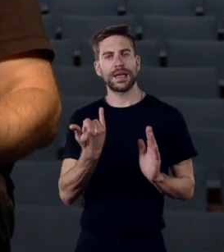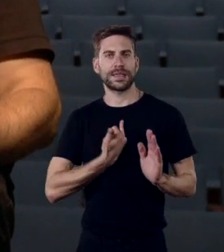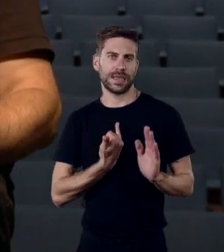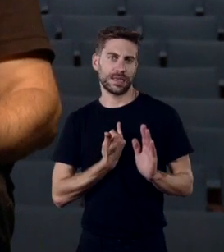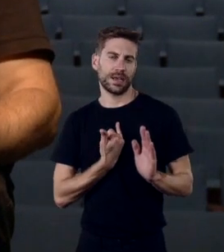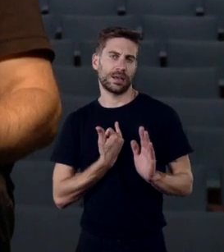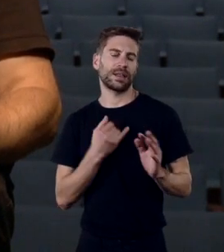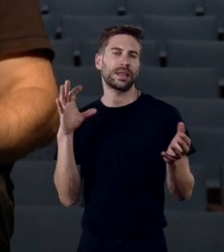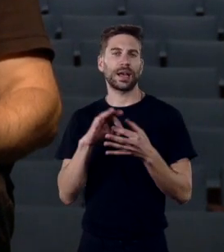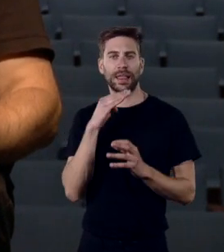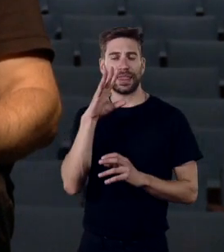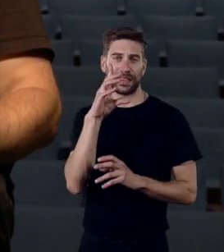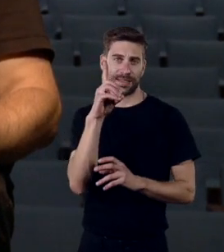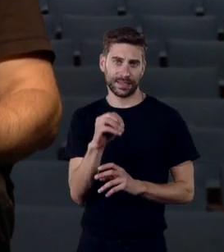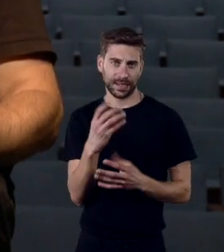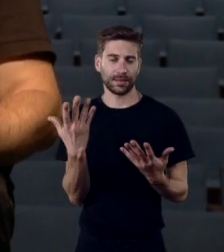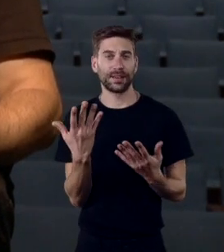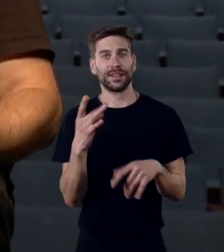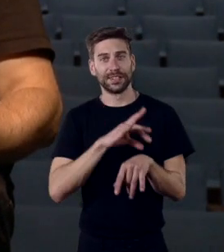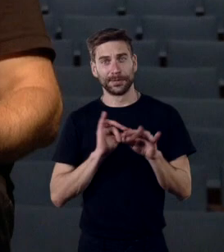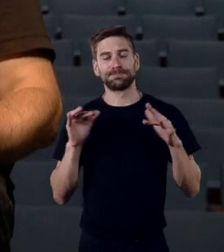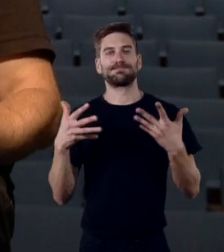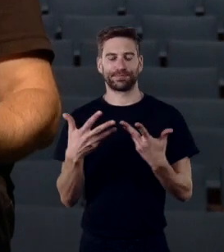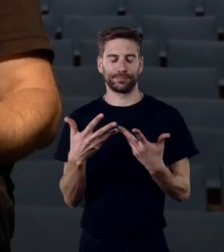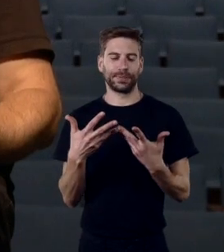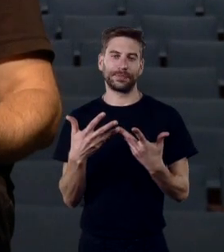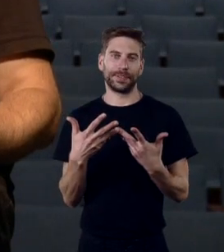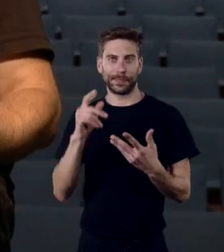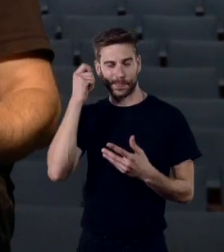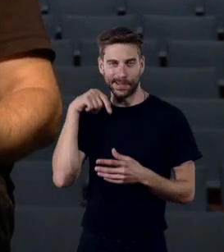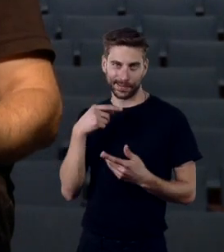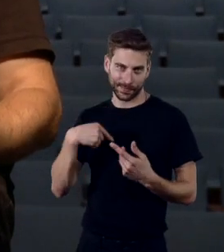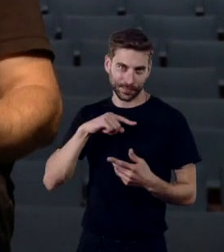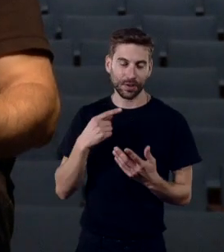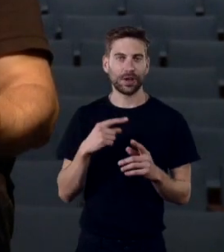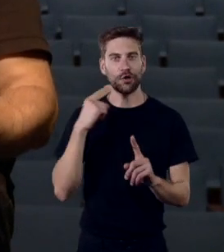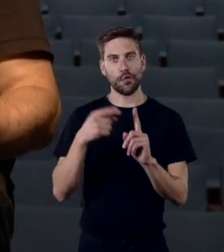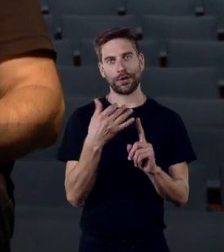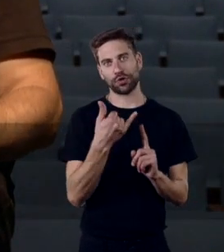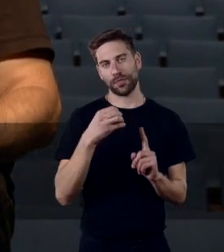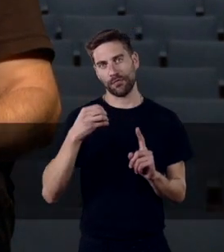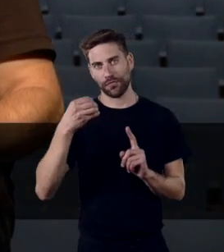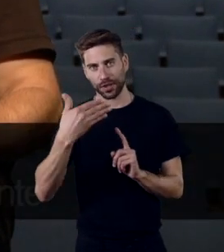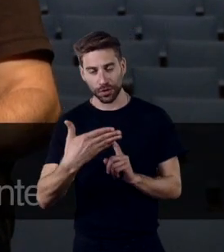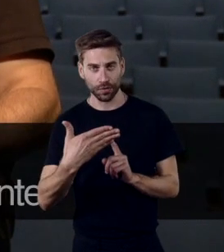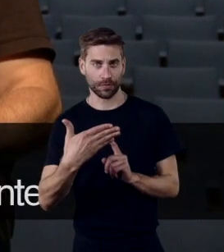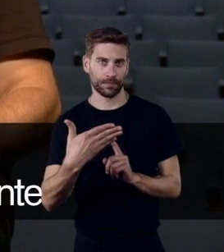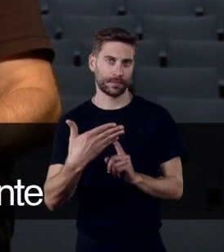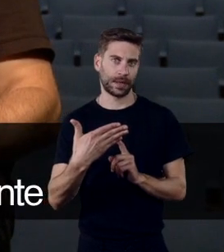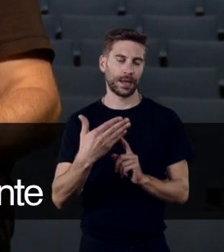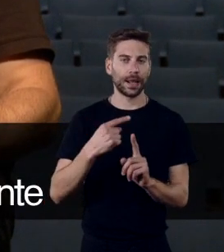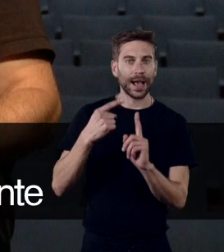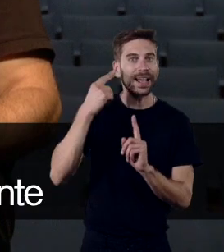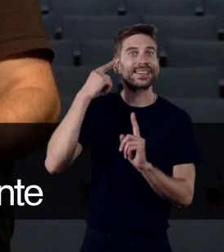60 anos. E, portanto, a pandemia trocou-nos as voltas, era o ano de 21 que deveria ser o nosso ano de celebração destes